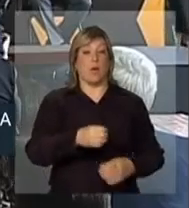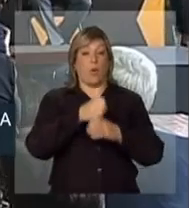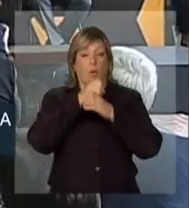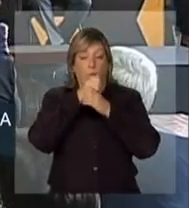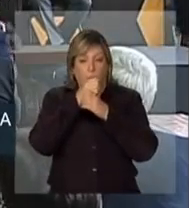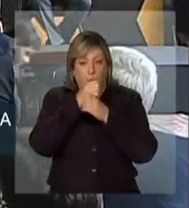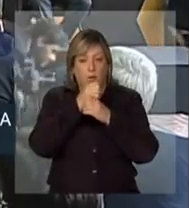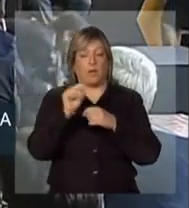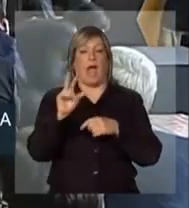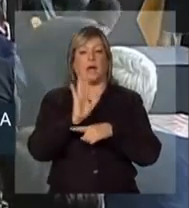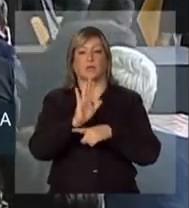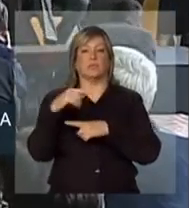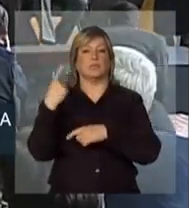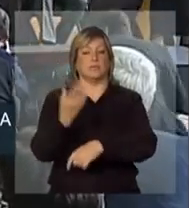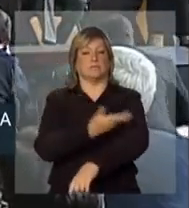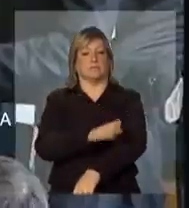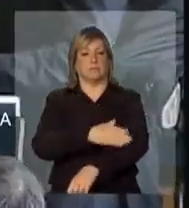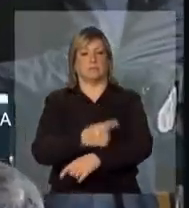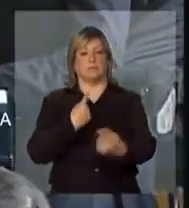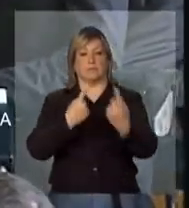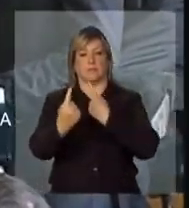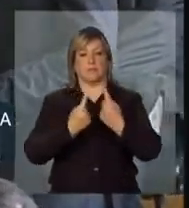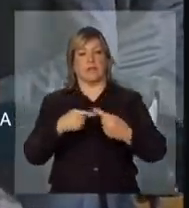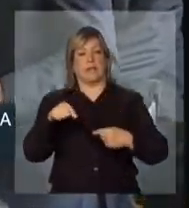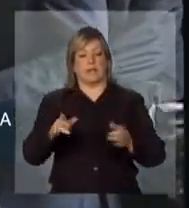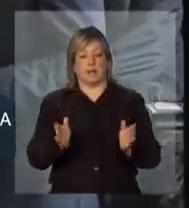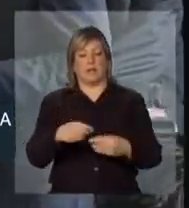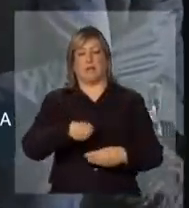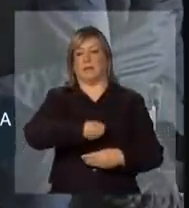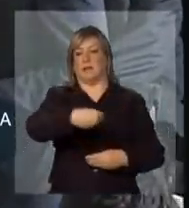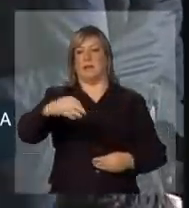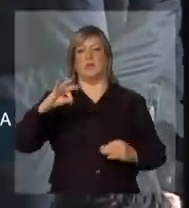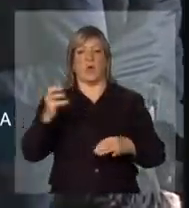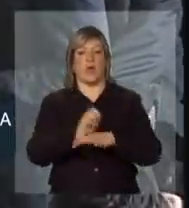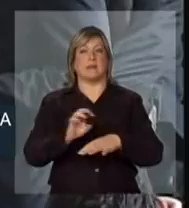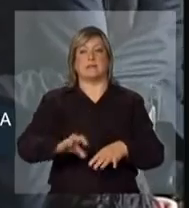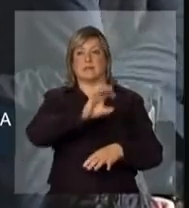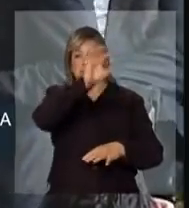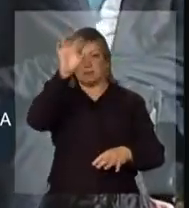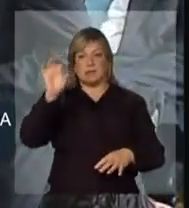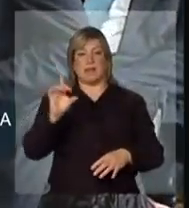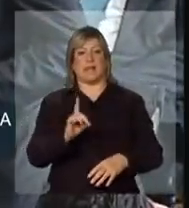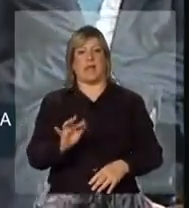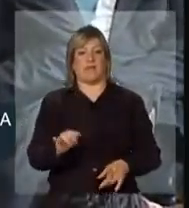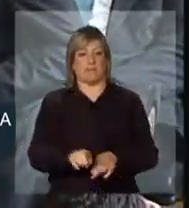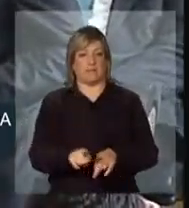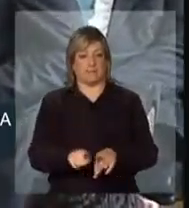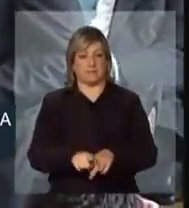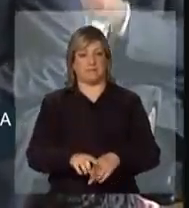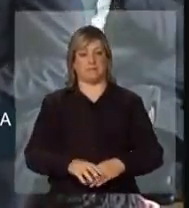em campanhas educativas de trânsito. Os equipamentos serão distribuídos a todos os estados e ao Distrito Federal.